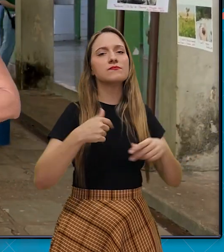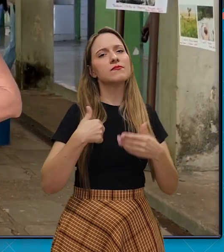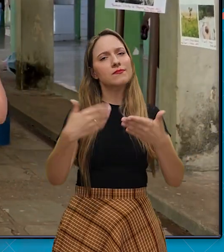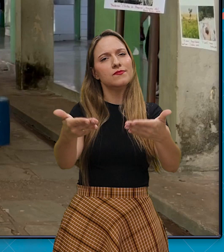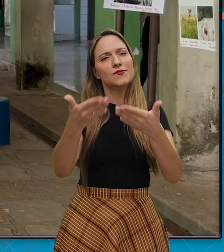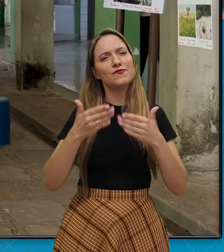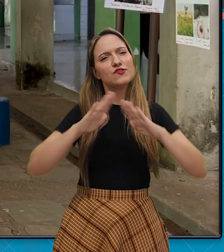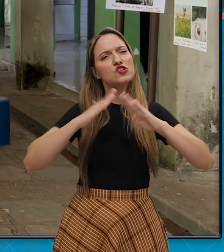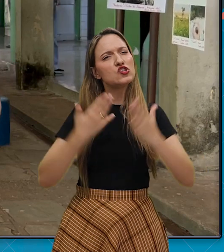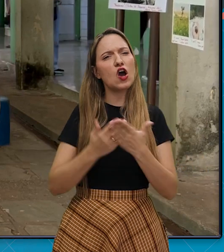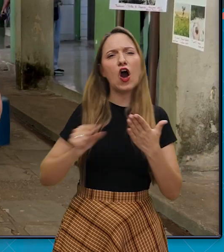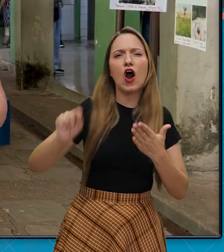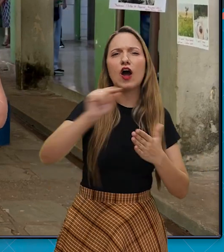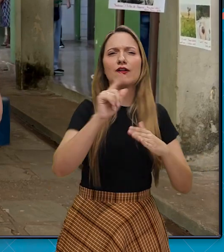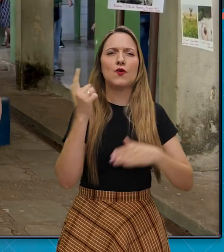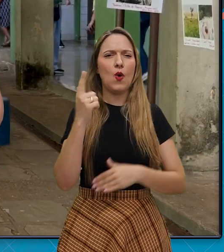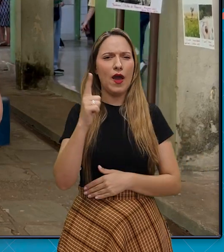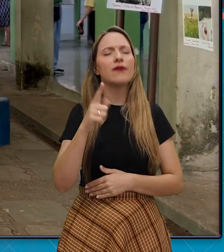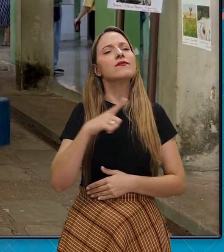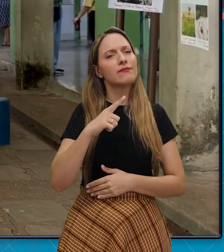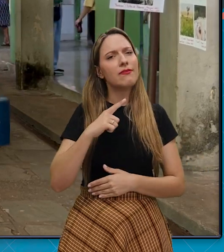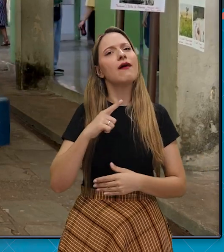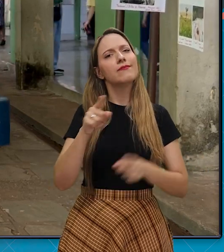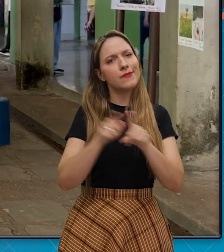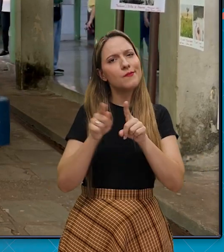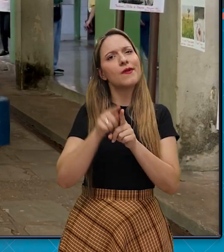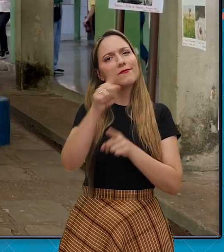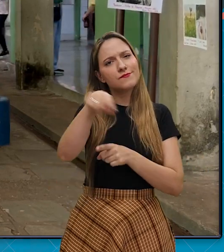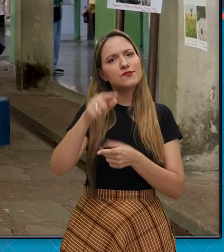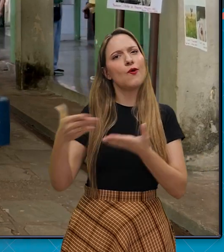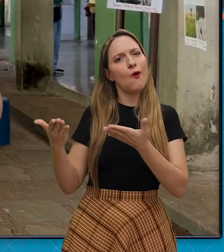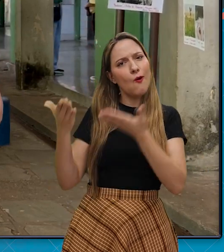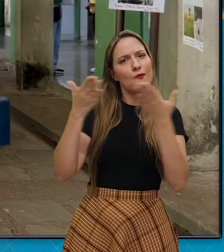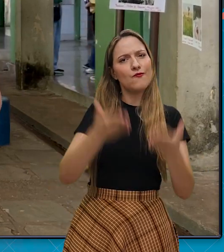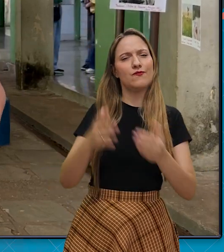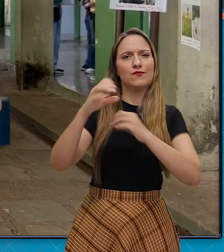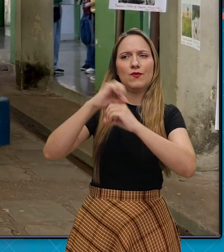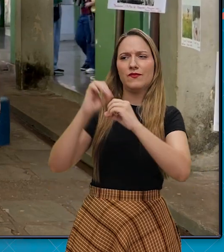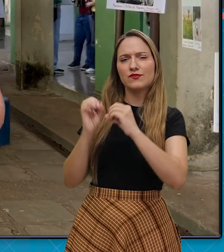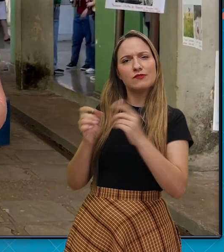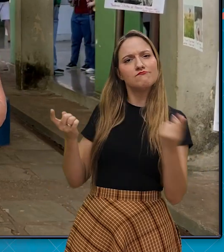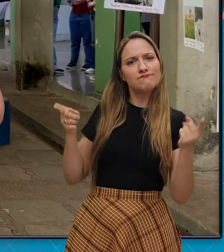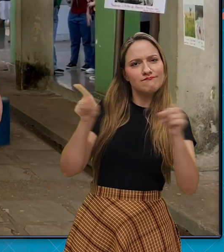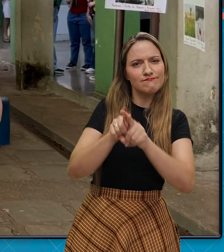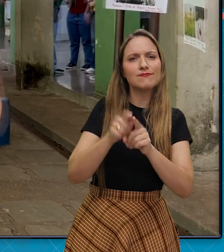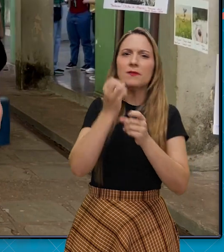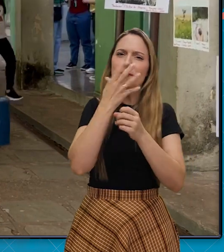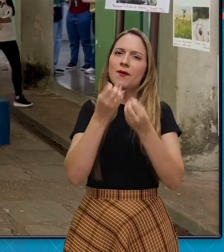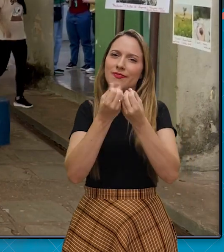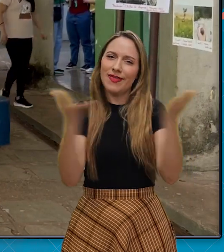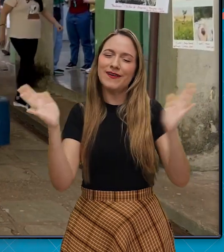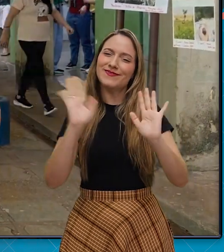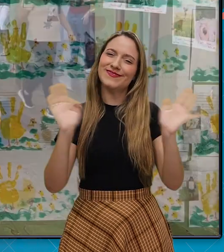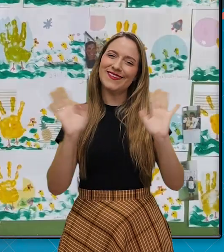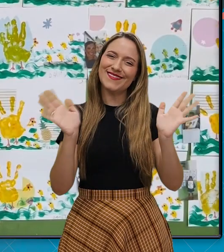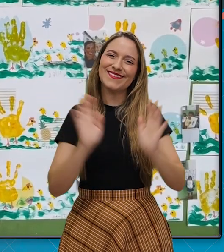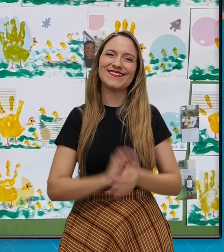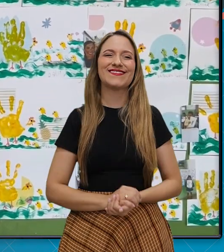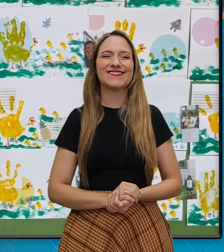escolas de Goiânia a ter essa iniciativa, para convidar a UFG, que eles têm muito o oferecer. Tchau!